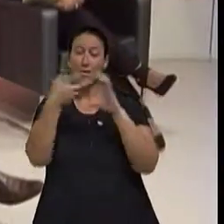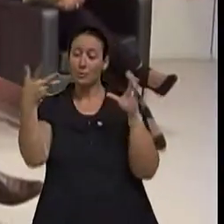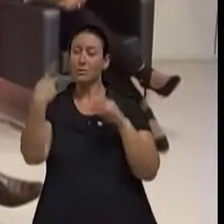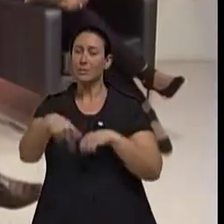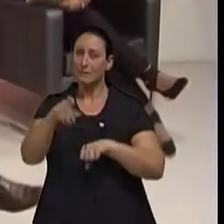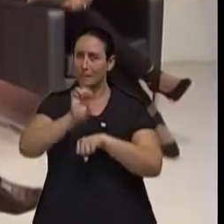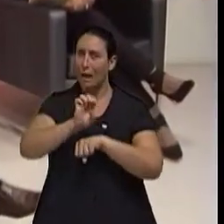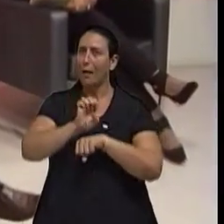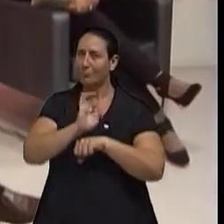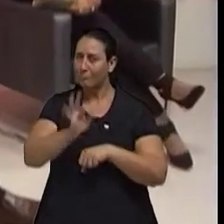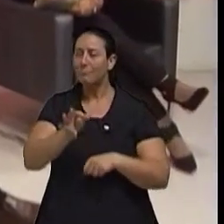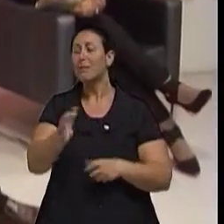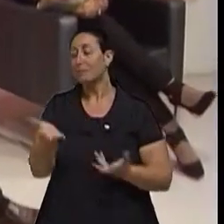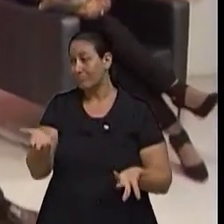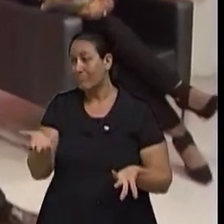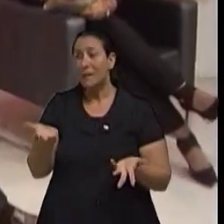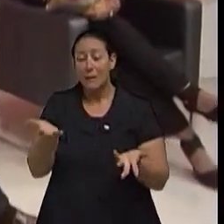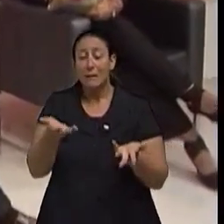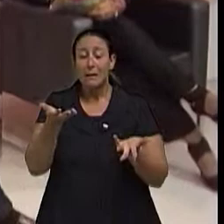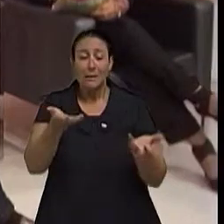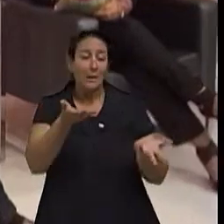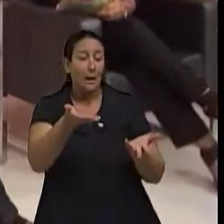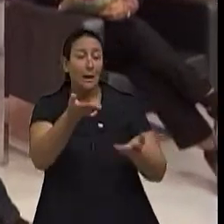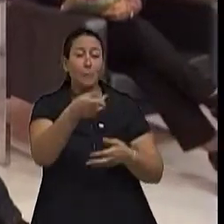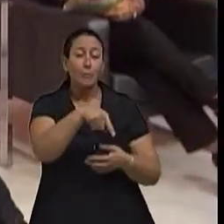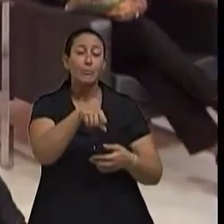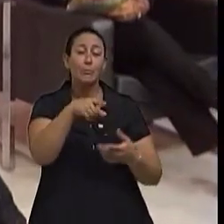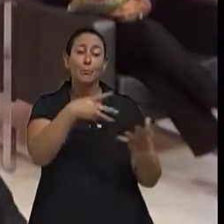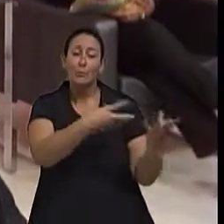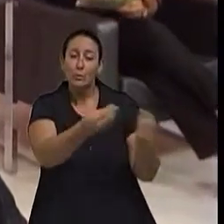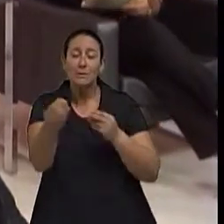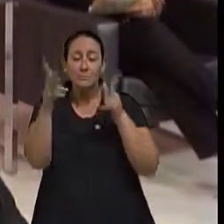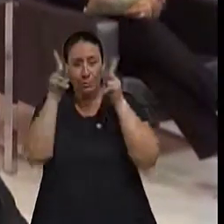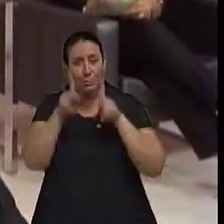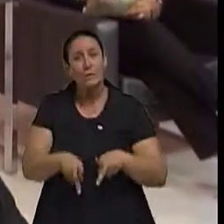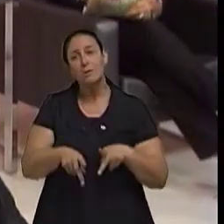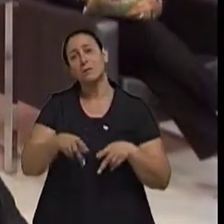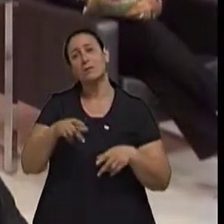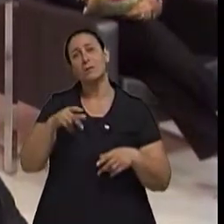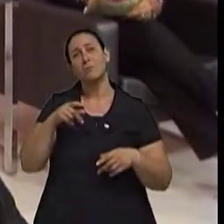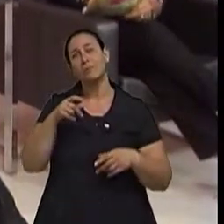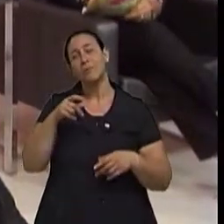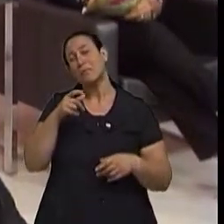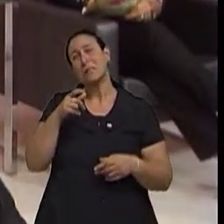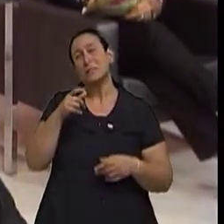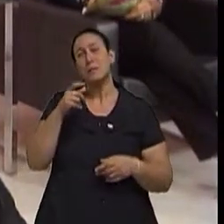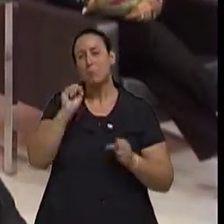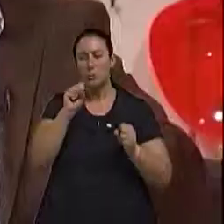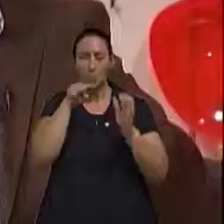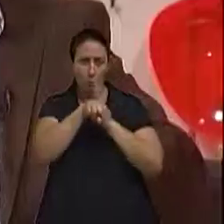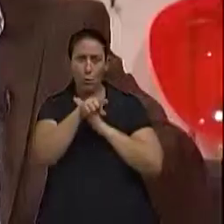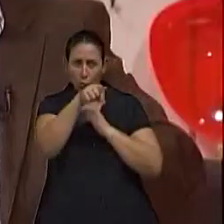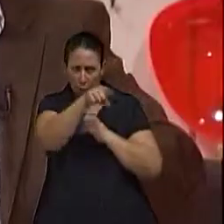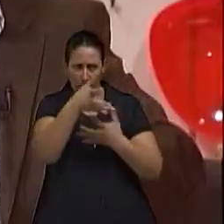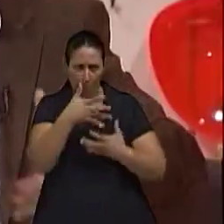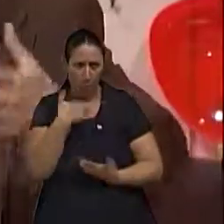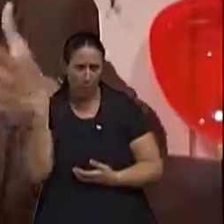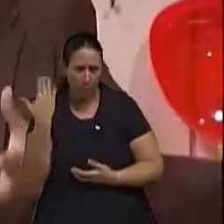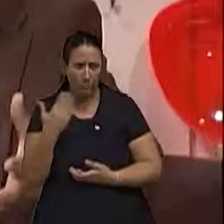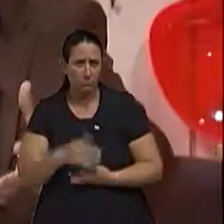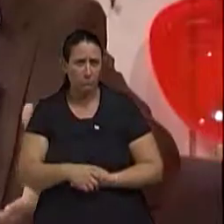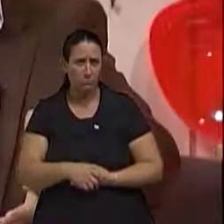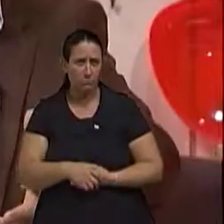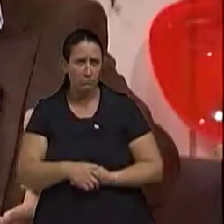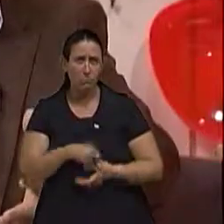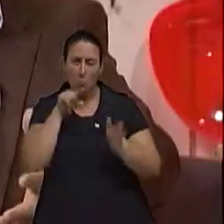para o que é tanto aqui. Exatamente. Então, uma das coisas que é fundamental é perguntar. Tu tá pensando em morrer? Tu já